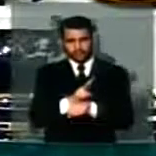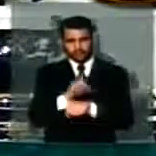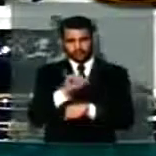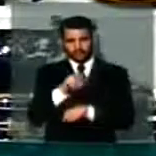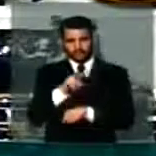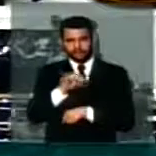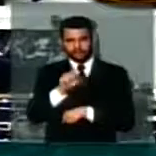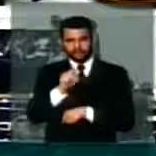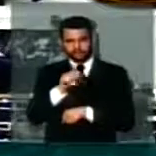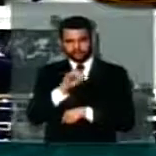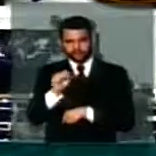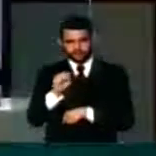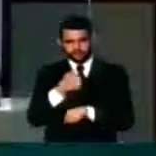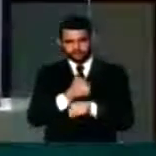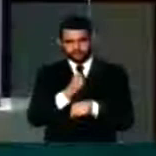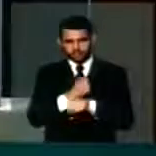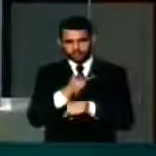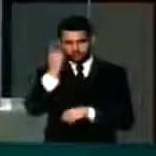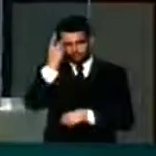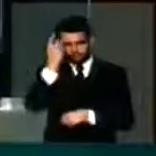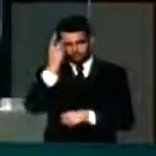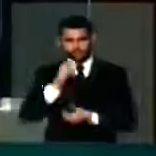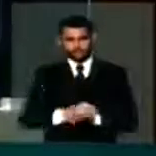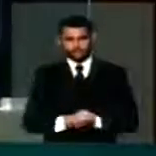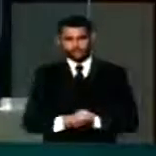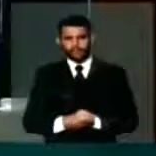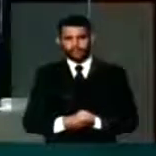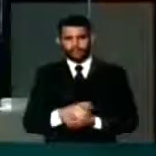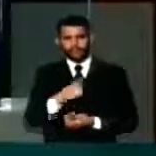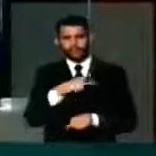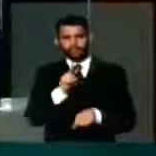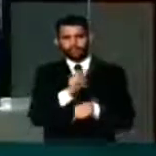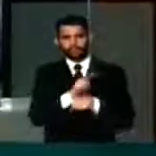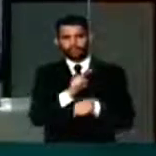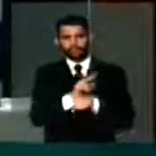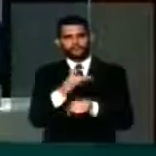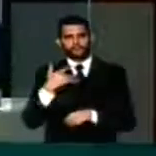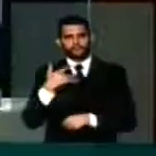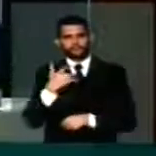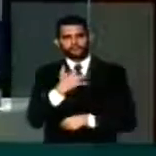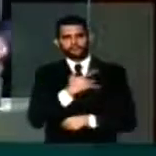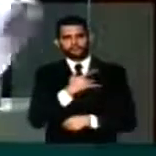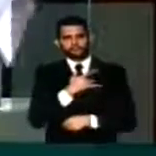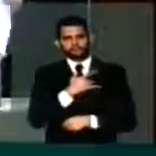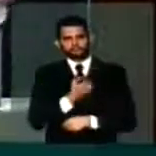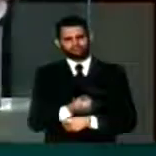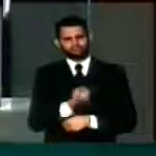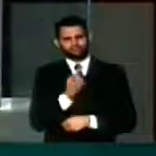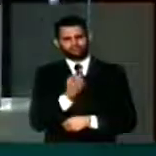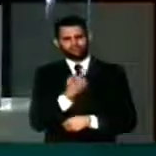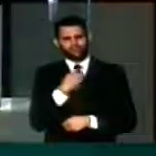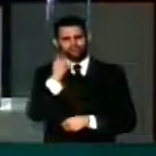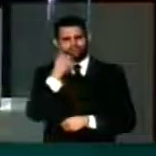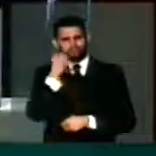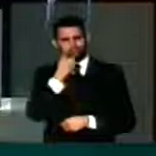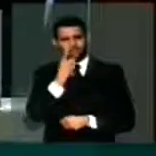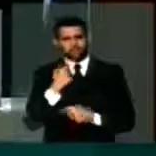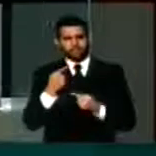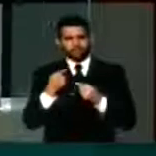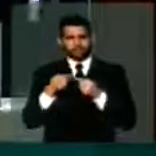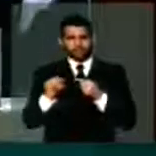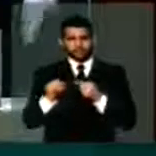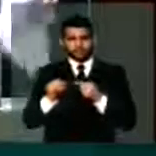Valente do PSOL do Estado de São Paulo. A questão, quem defende a saúde, e eu estou achando estranho, que há deputados da